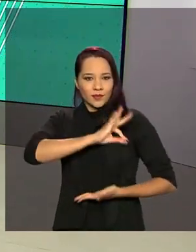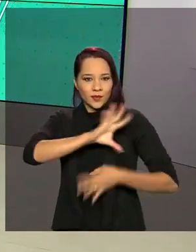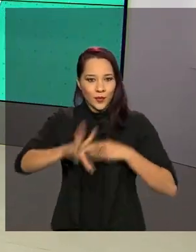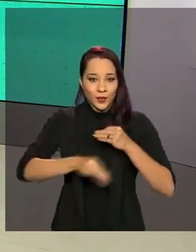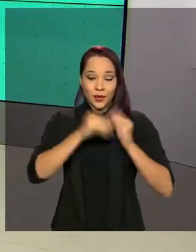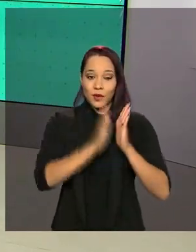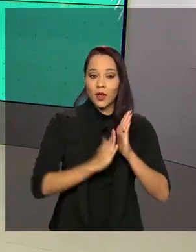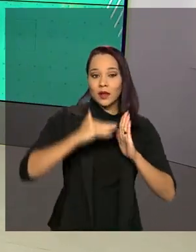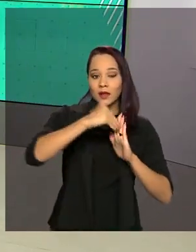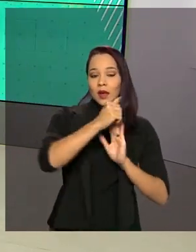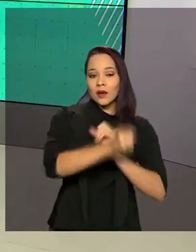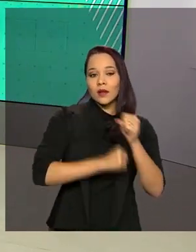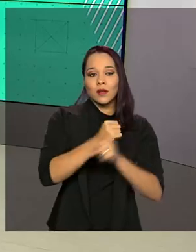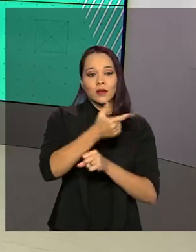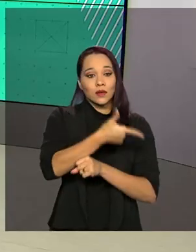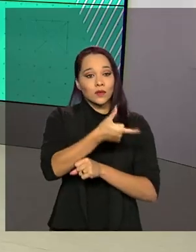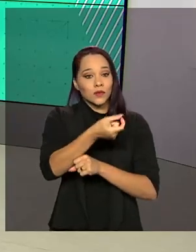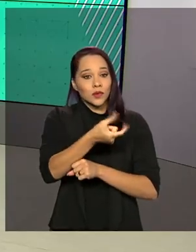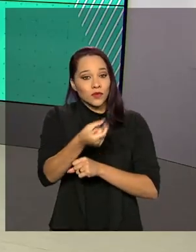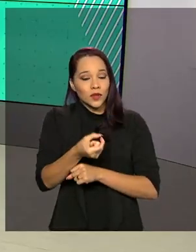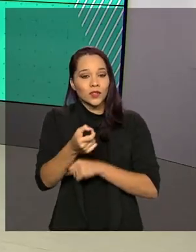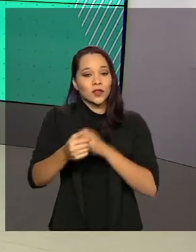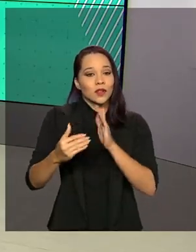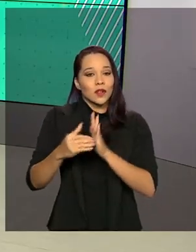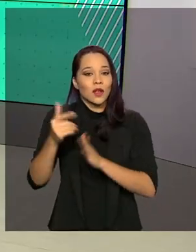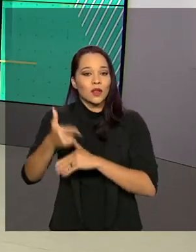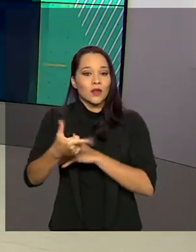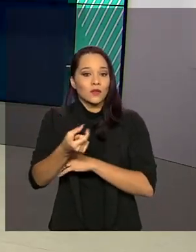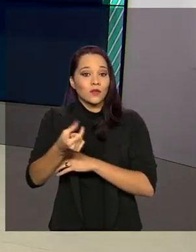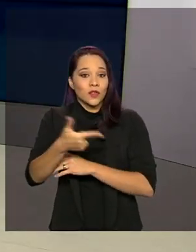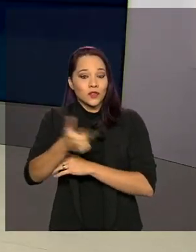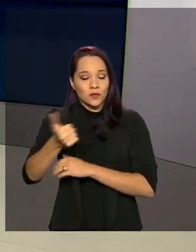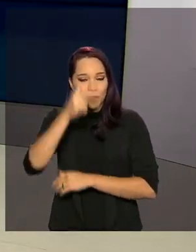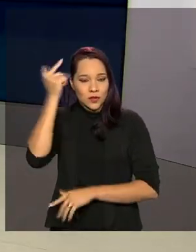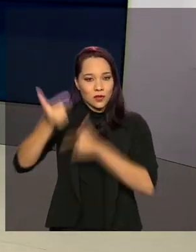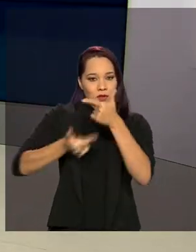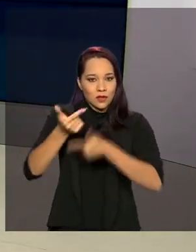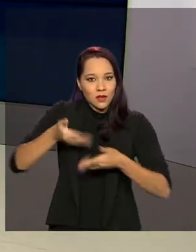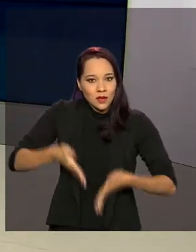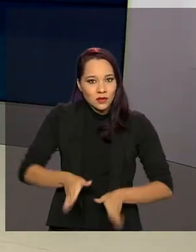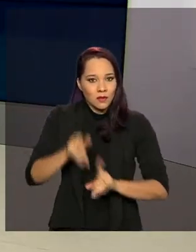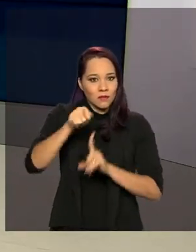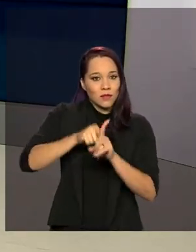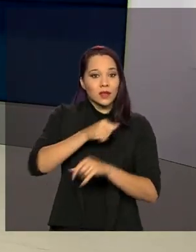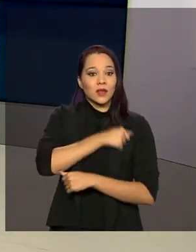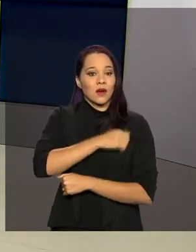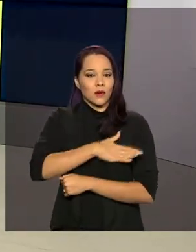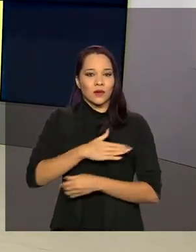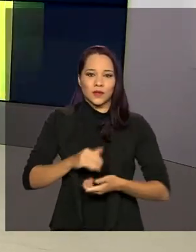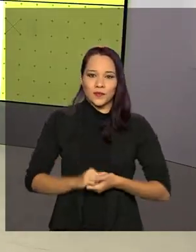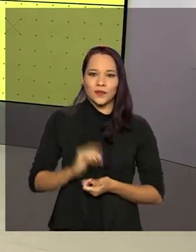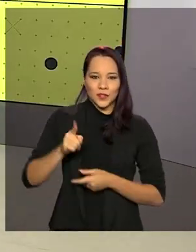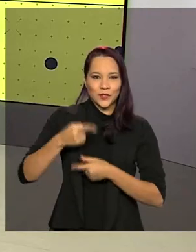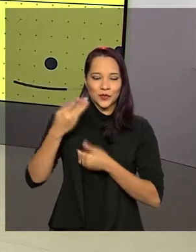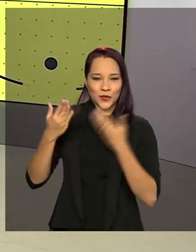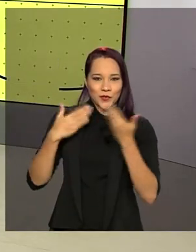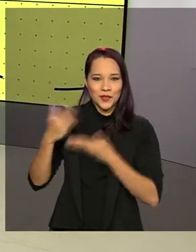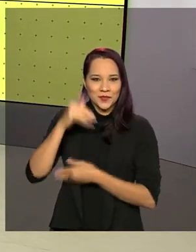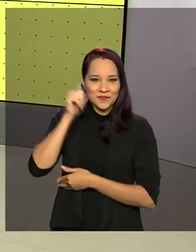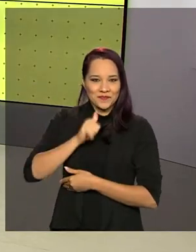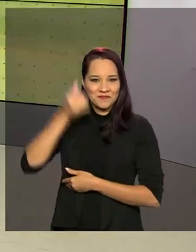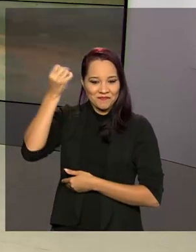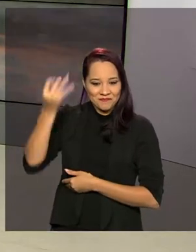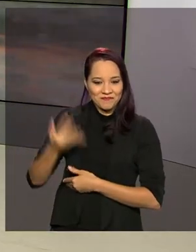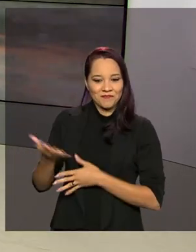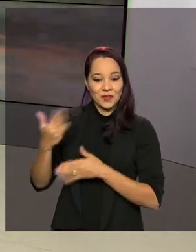ao calendário 2020-2021 para os trabalhadores nascidos em agosto. A gente volta a falar com Daniele Popov, que tem